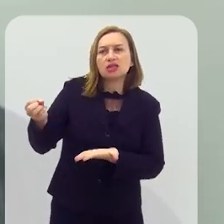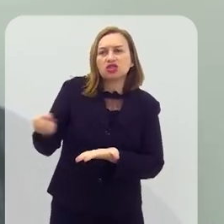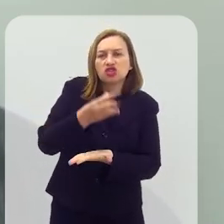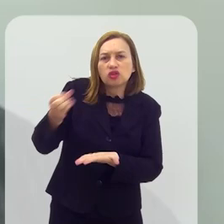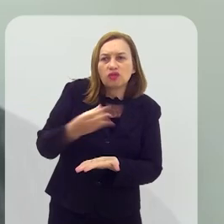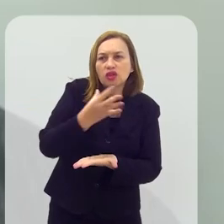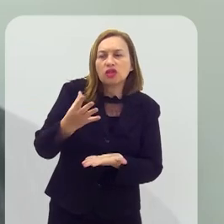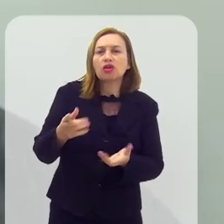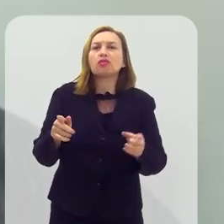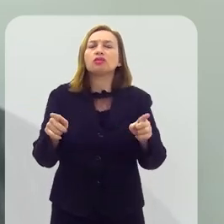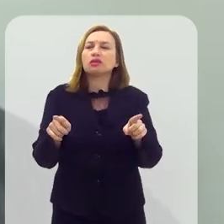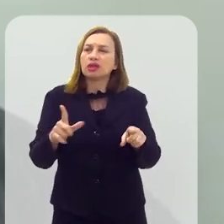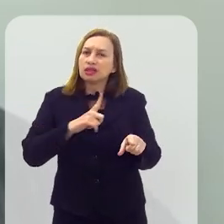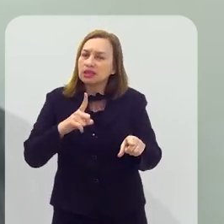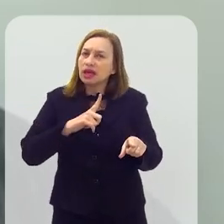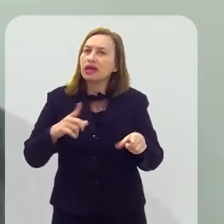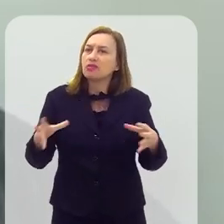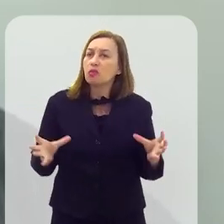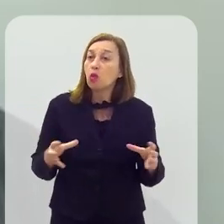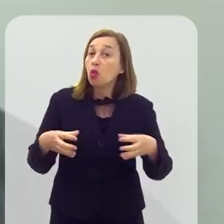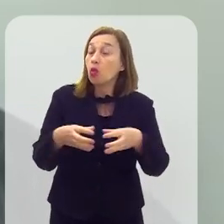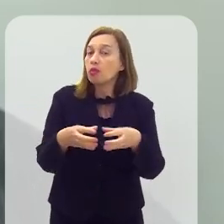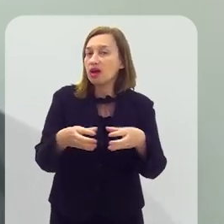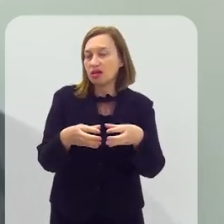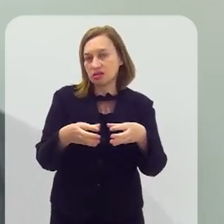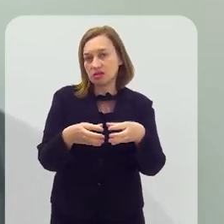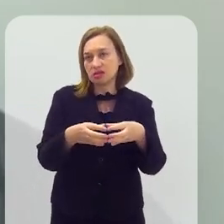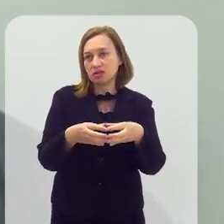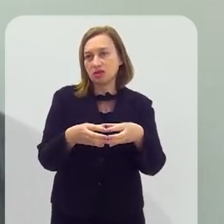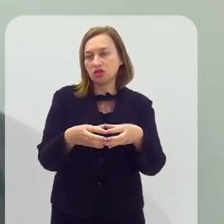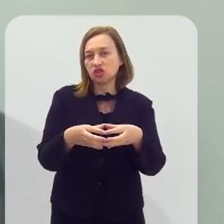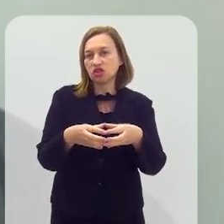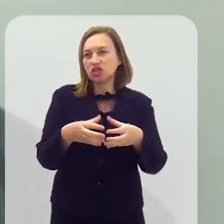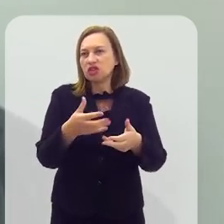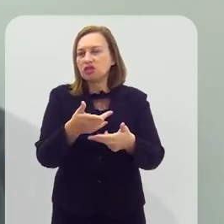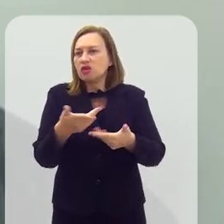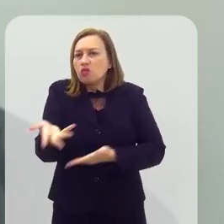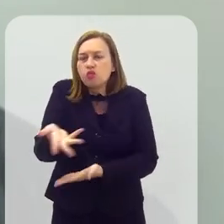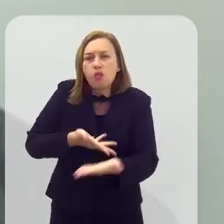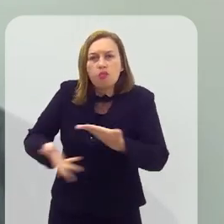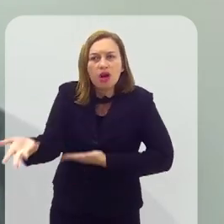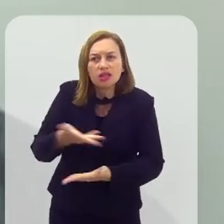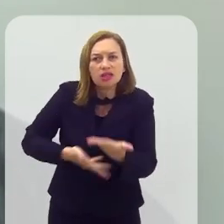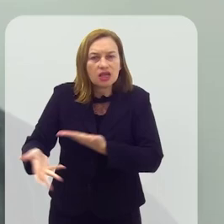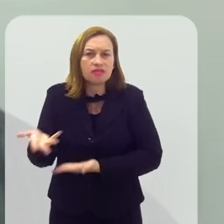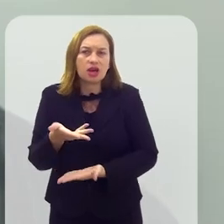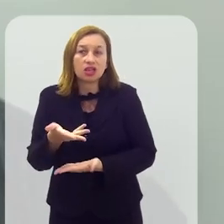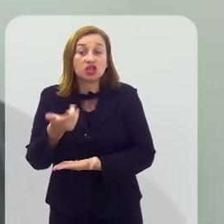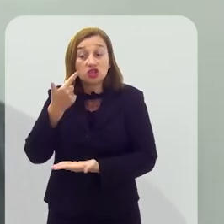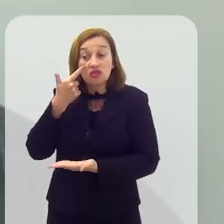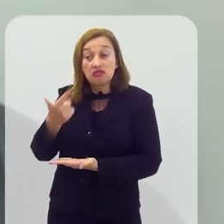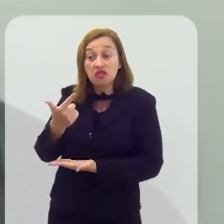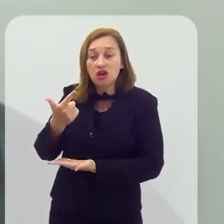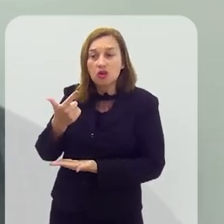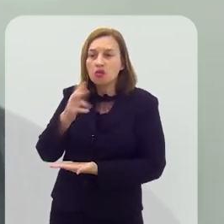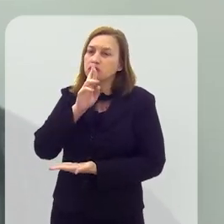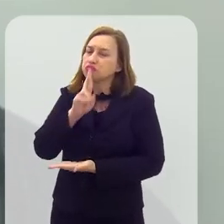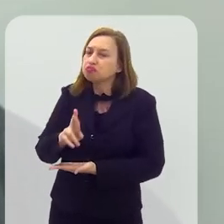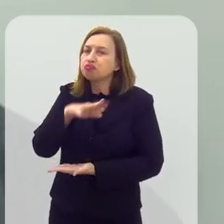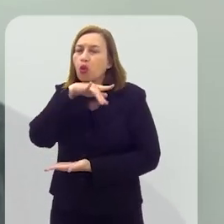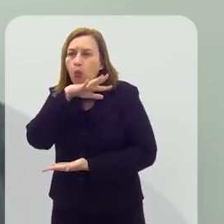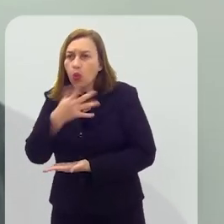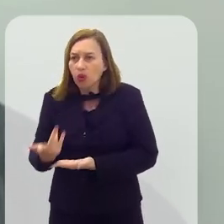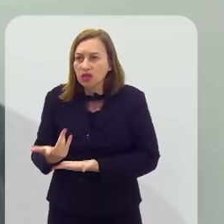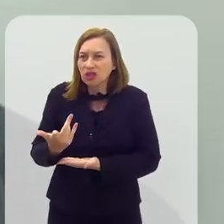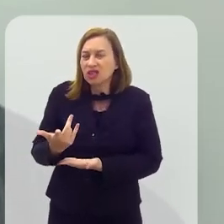tem um indicador que se chama cooperação, que mostra o número de parques tecnológicos, incubadoras, aceleradoras, e o Rio de um resultado ruim, porque ele